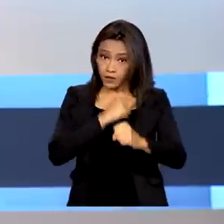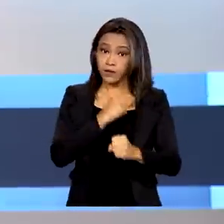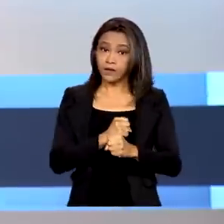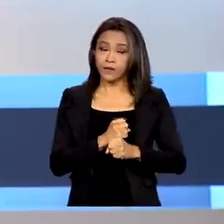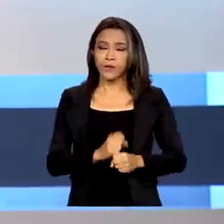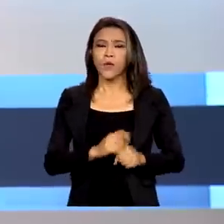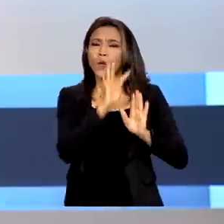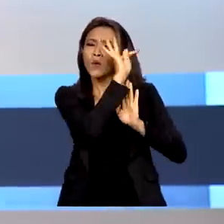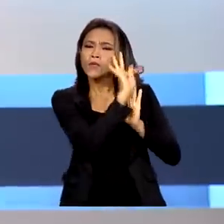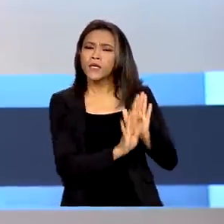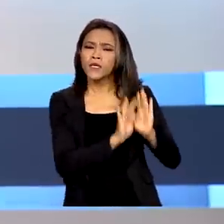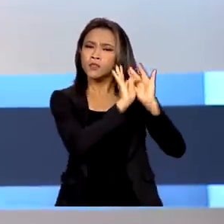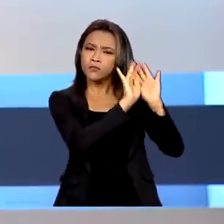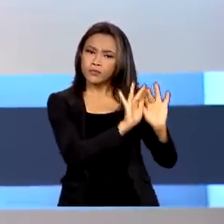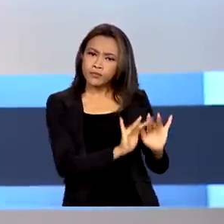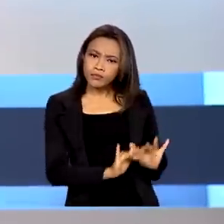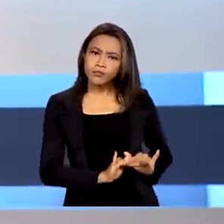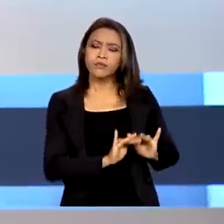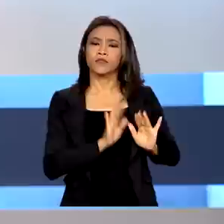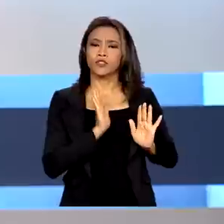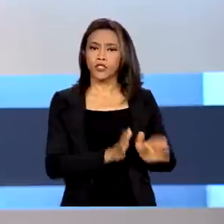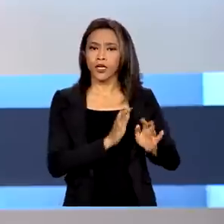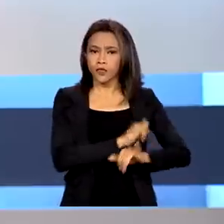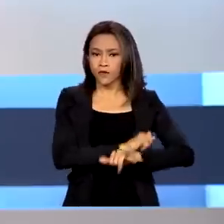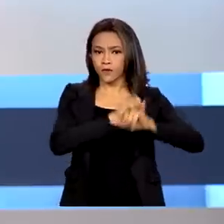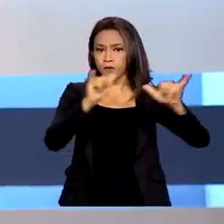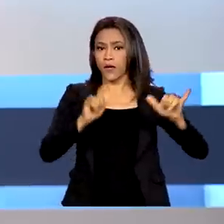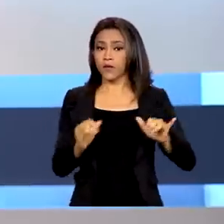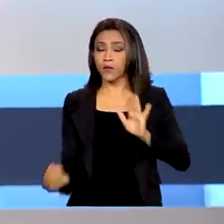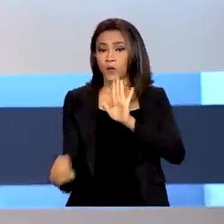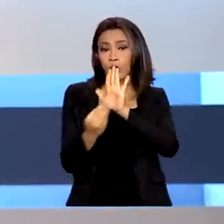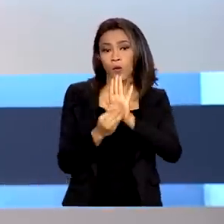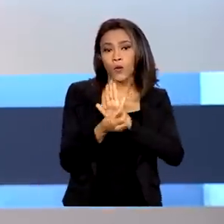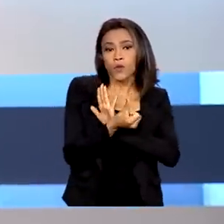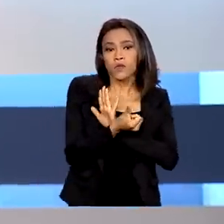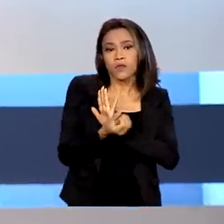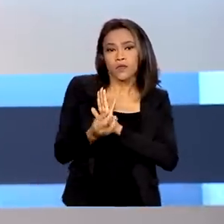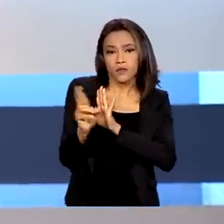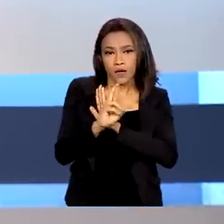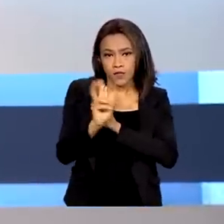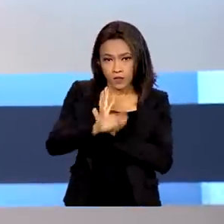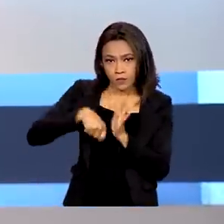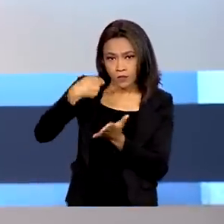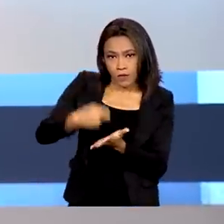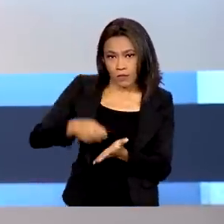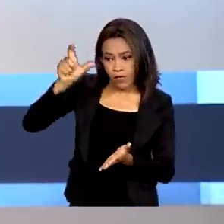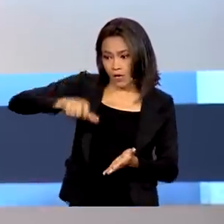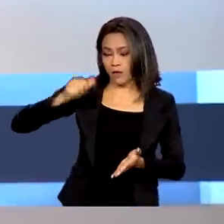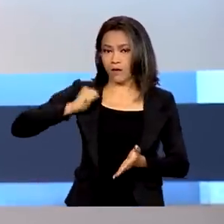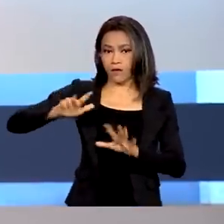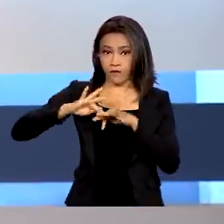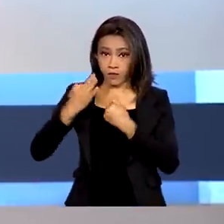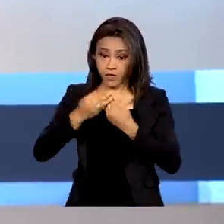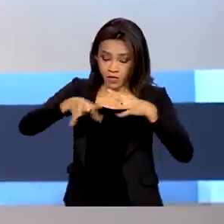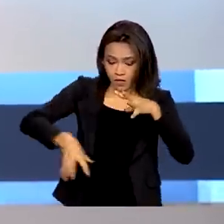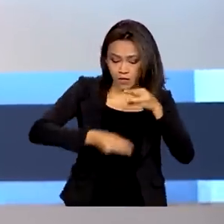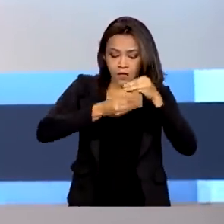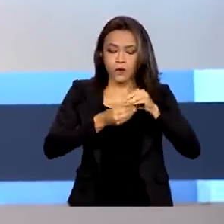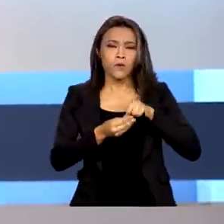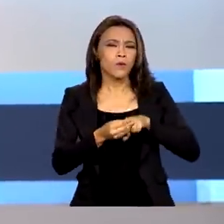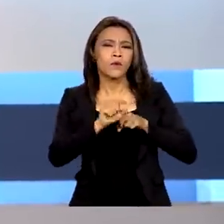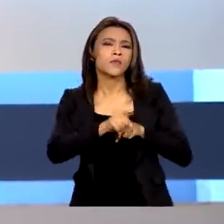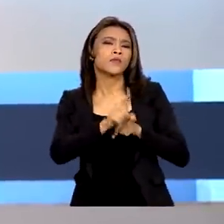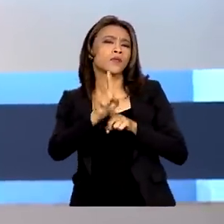O texto publicado no Diário Oficial da União prevê 600 reais de pagamento do Bolsa Família e adicional de 150